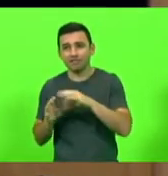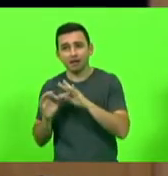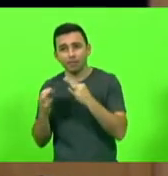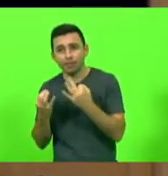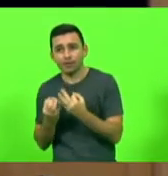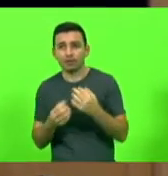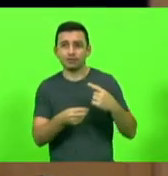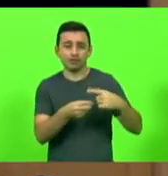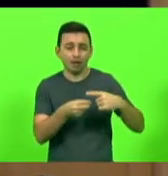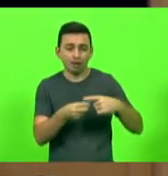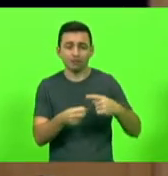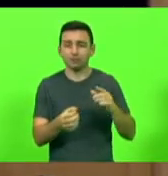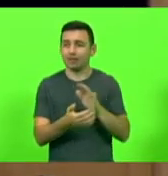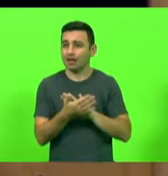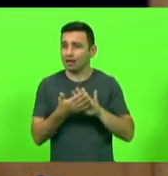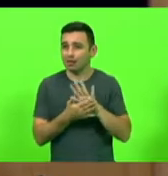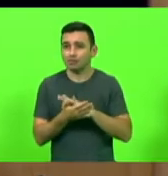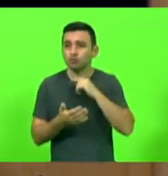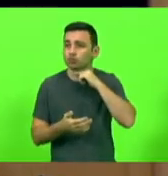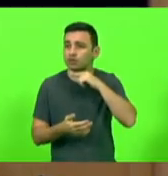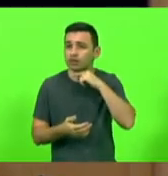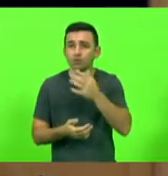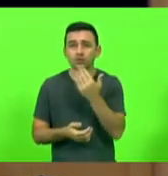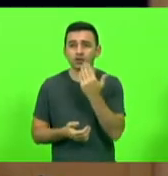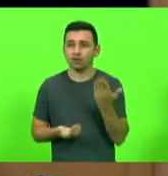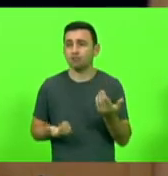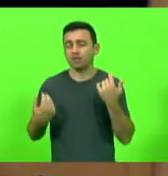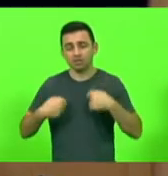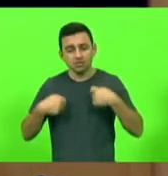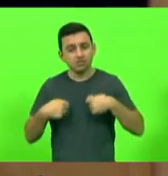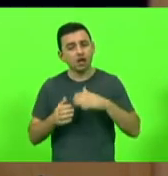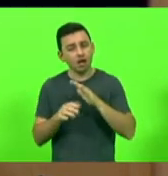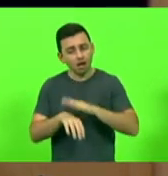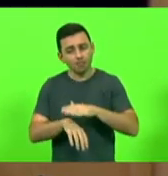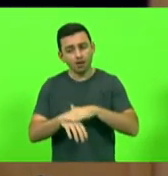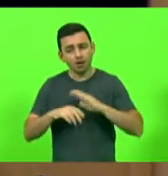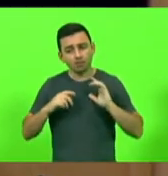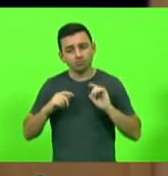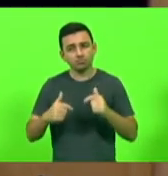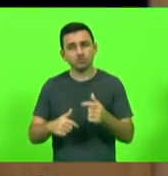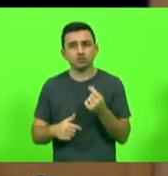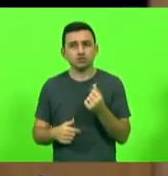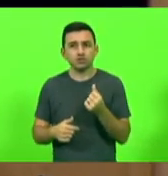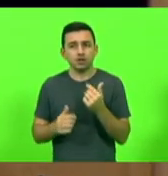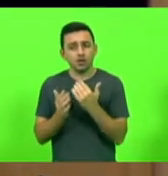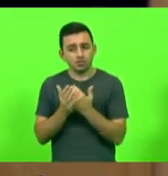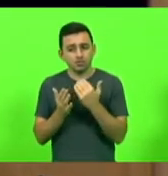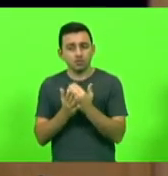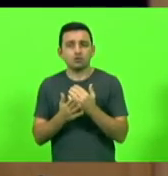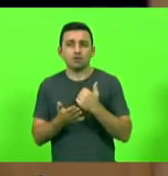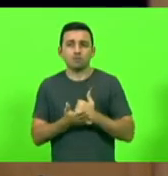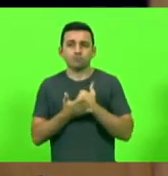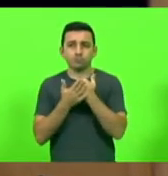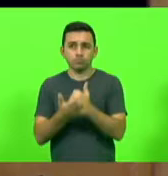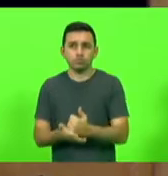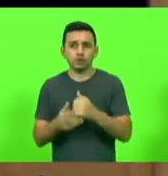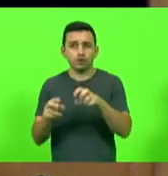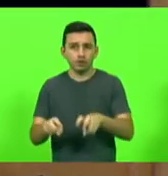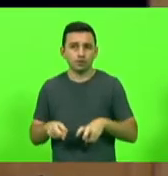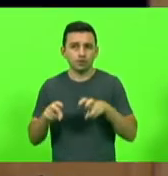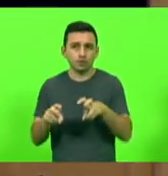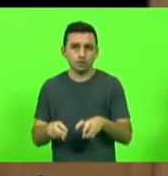isso é que fizemos um apelo para mais ações, mais recursos e mais apoio aos agricultores